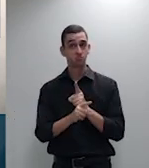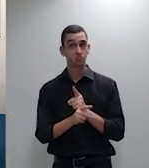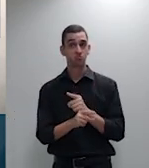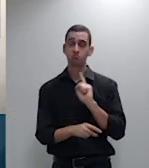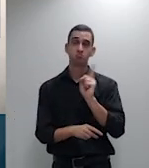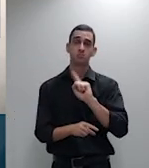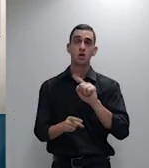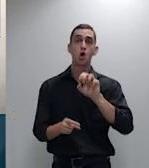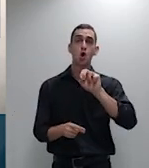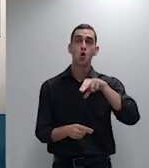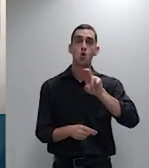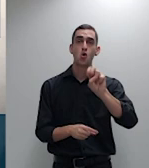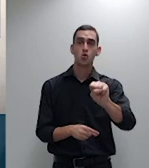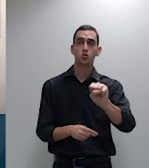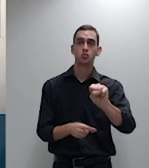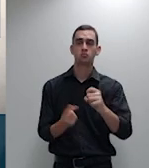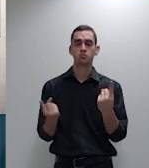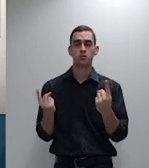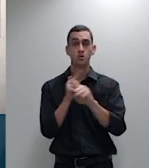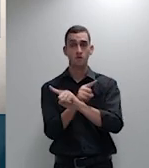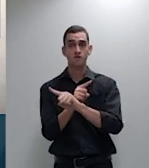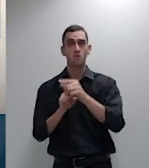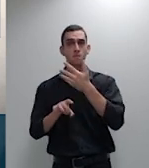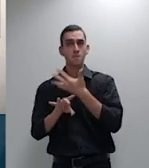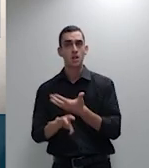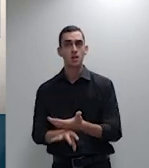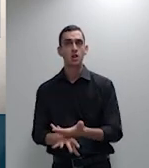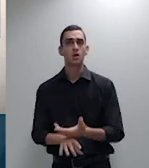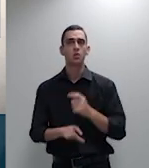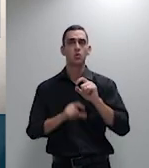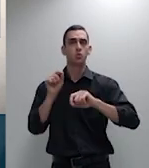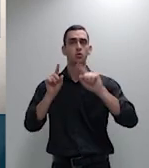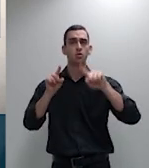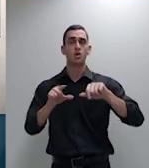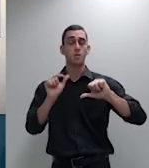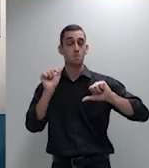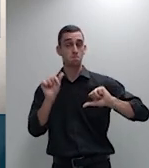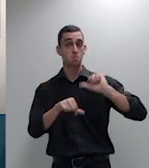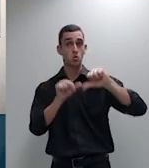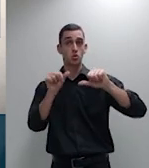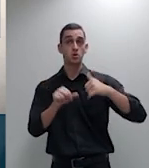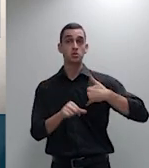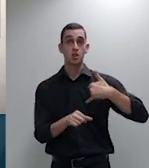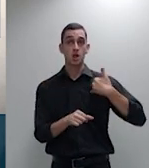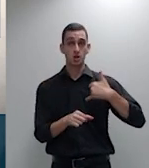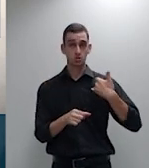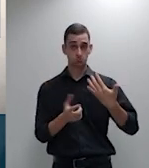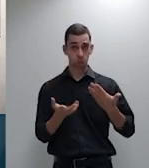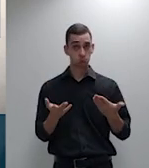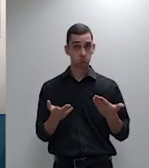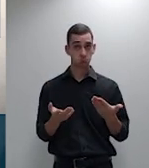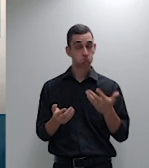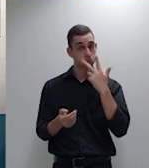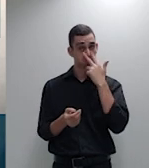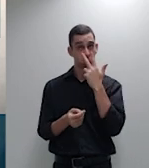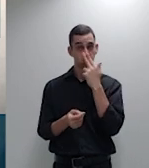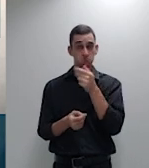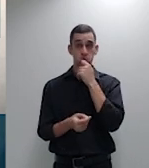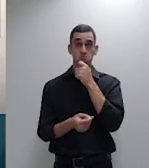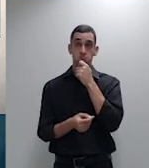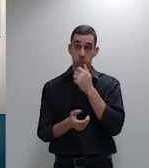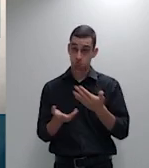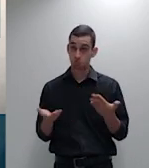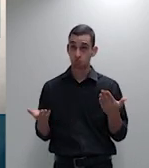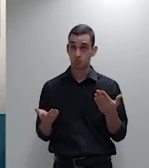em matéria de mudança de faixa etária então me parece também que o tema